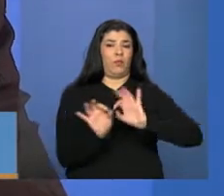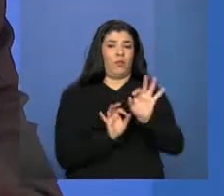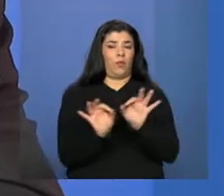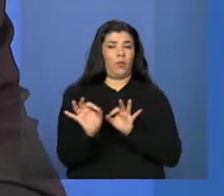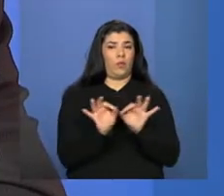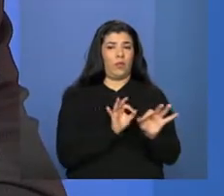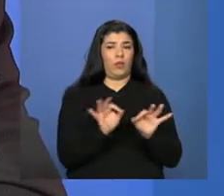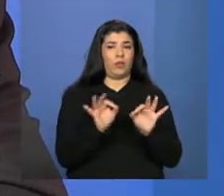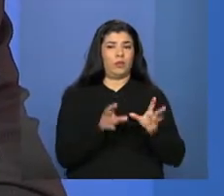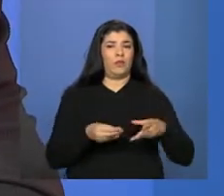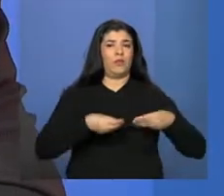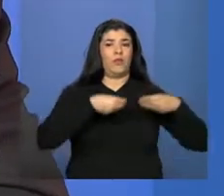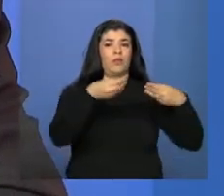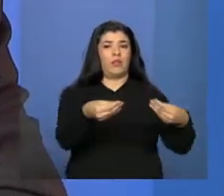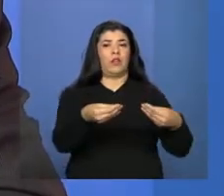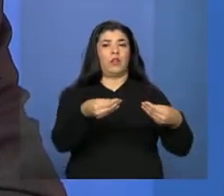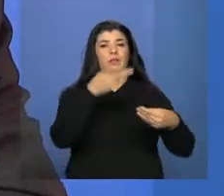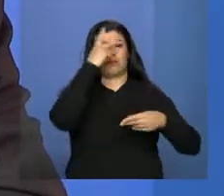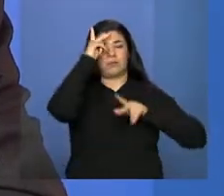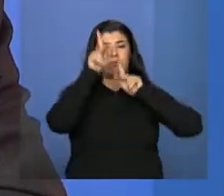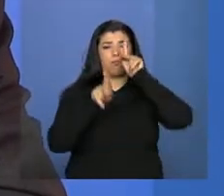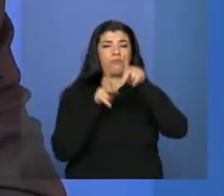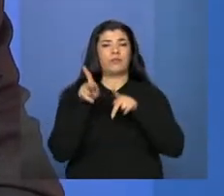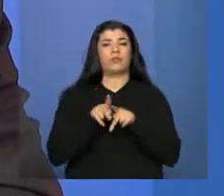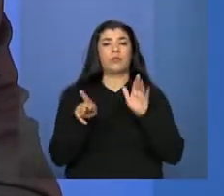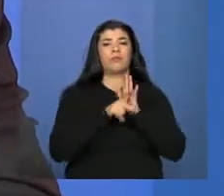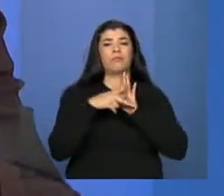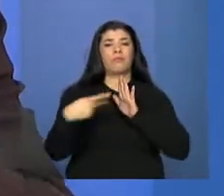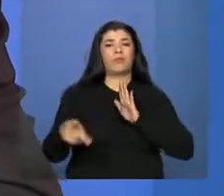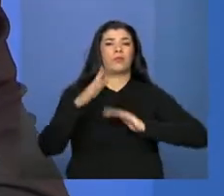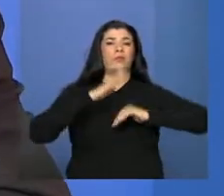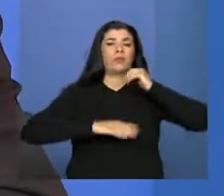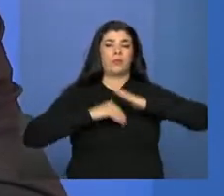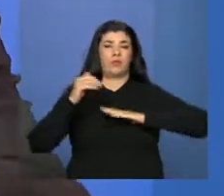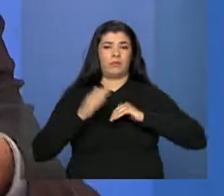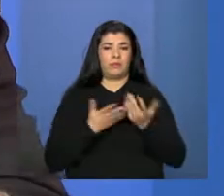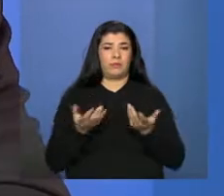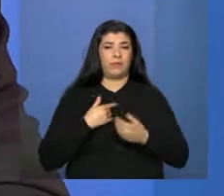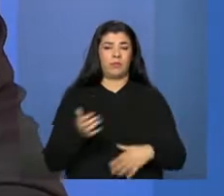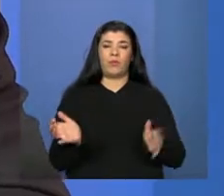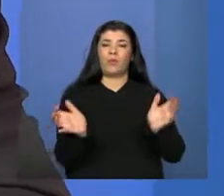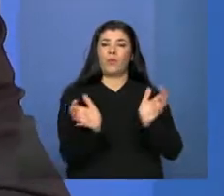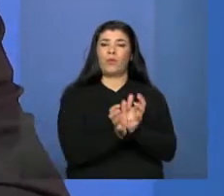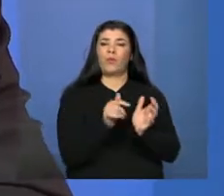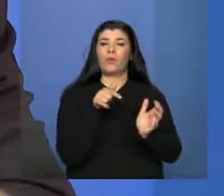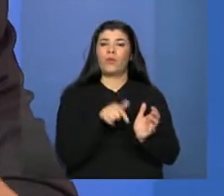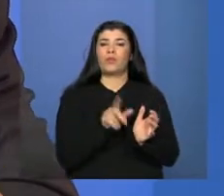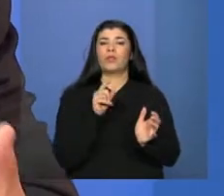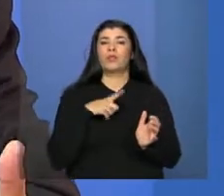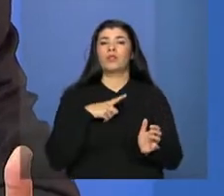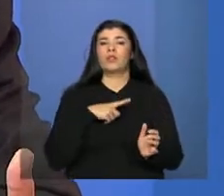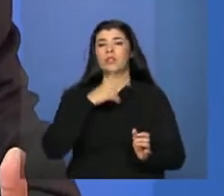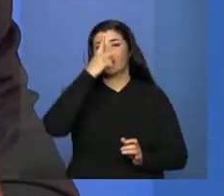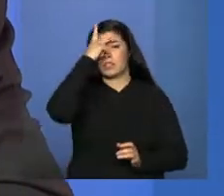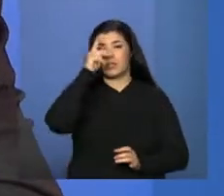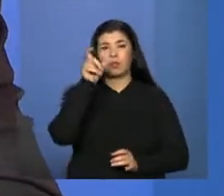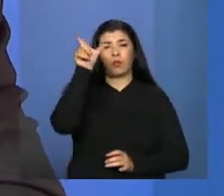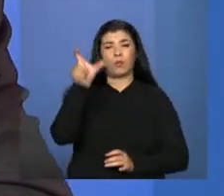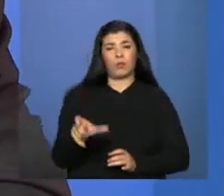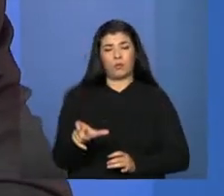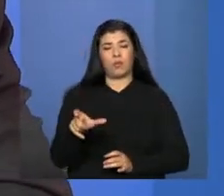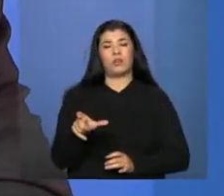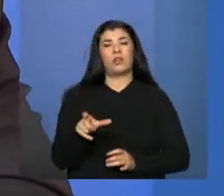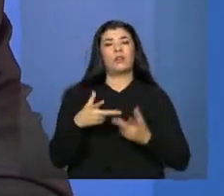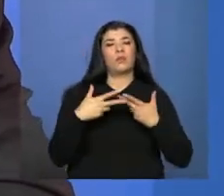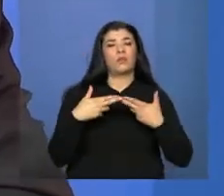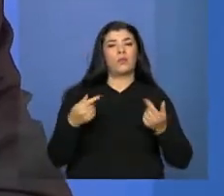é entrega à população por profissionais. Então, é uma área que conta com o seu principal recurso, os profissionais da área. Por isso, ele